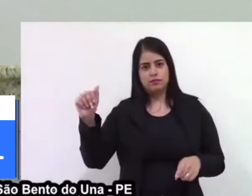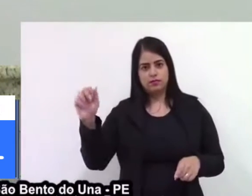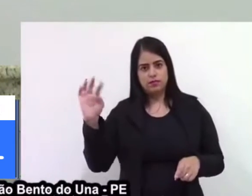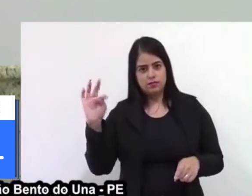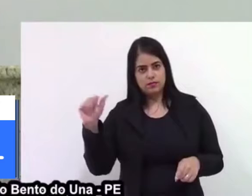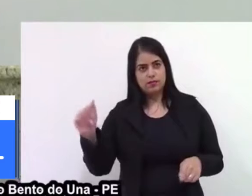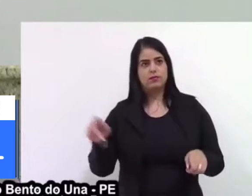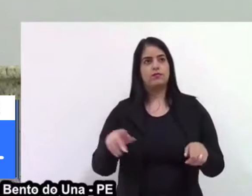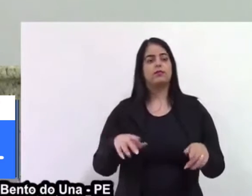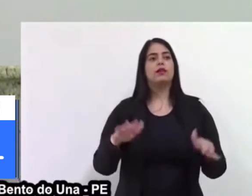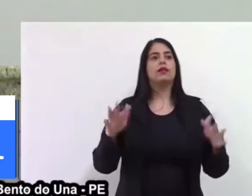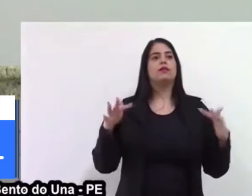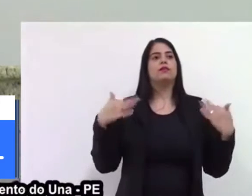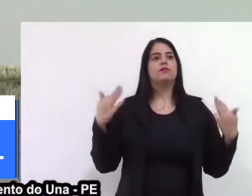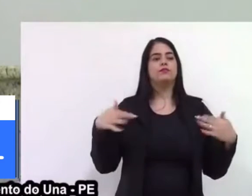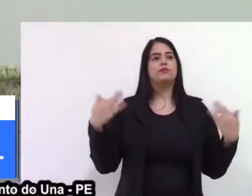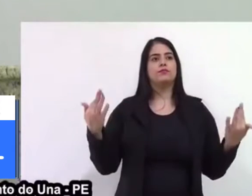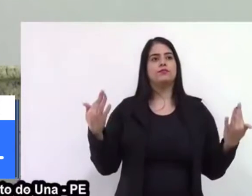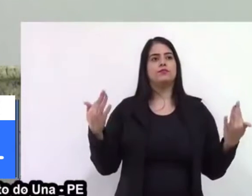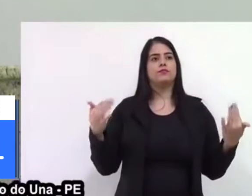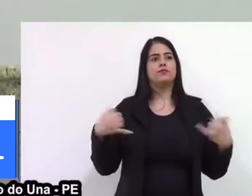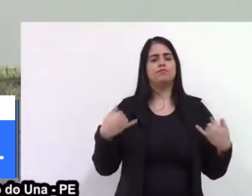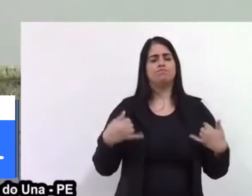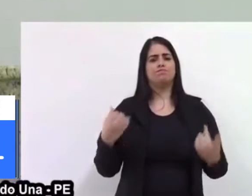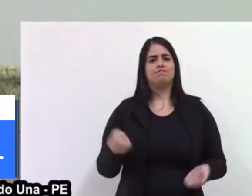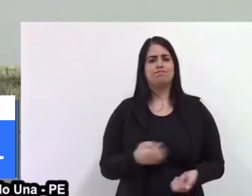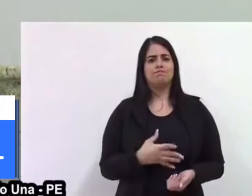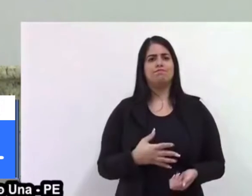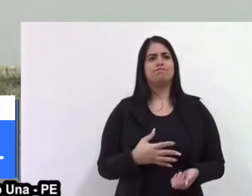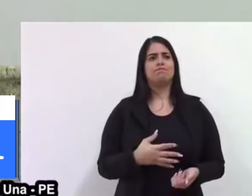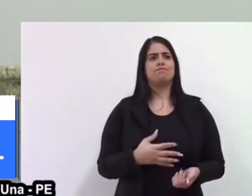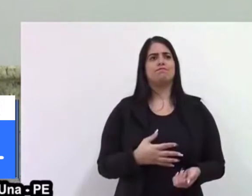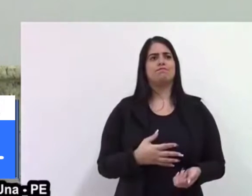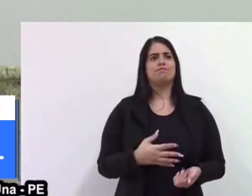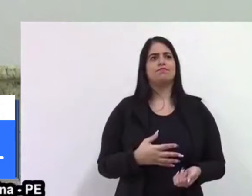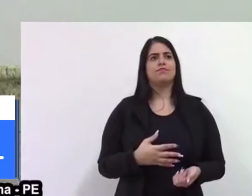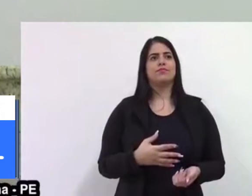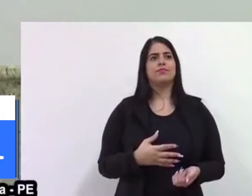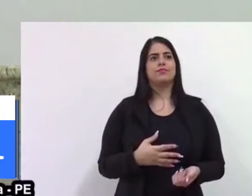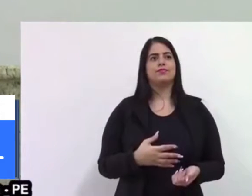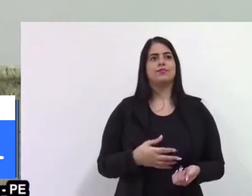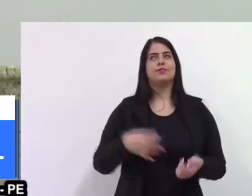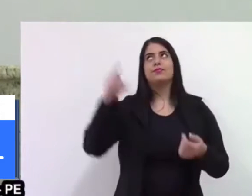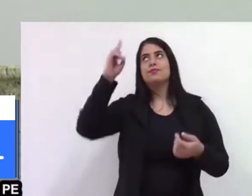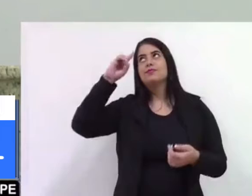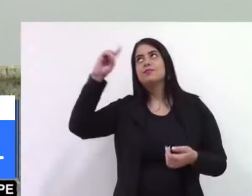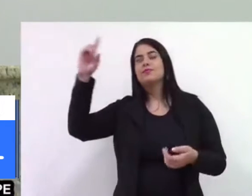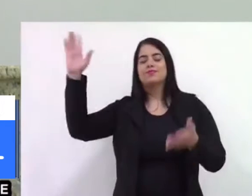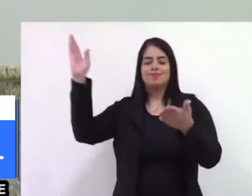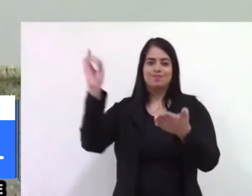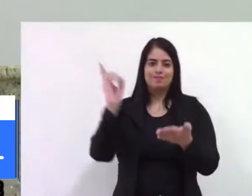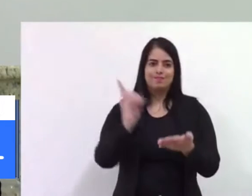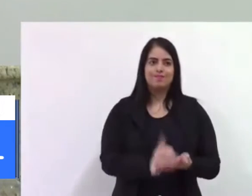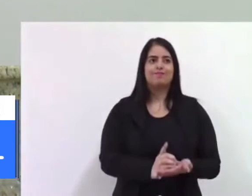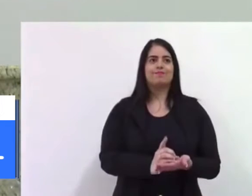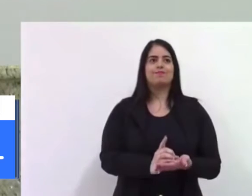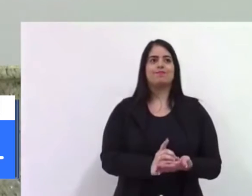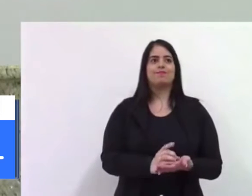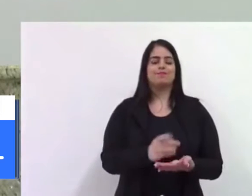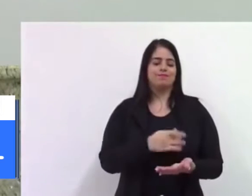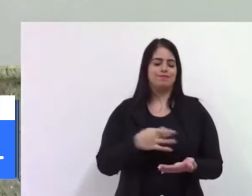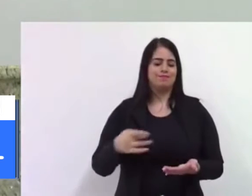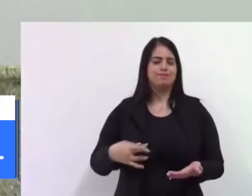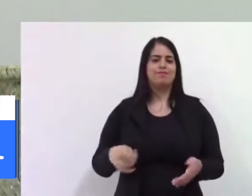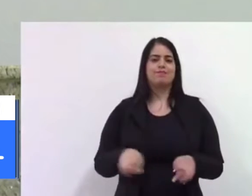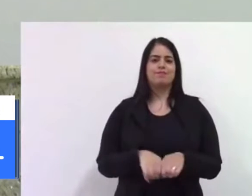todos que completaram o ano essa semana, semana passada. Que Deus o abençoe e dê muita saúde e paz. Quero